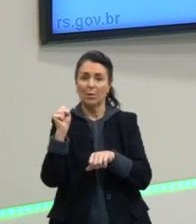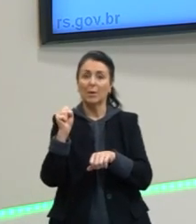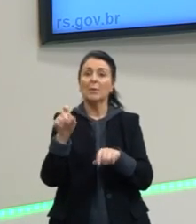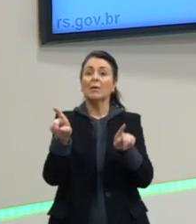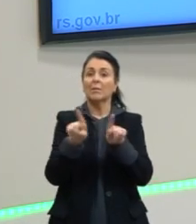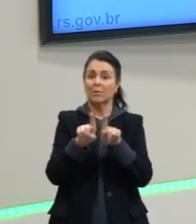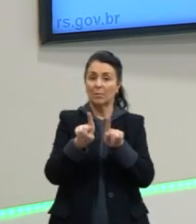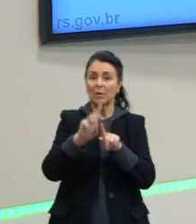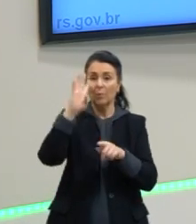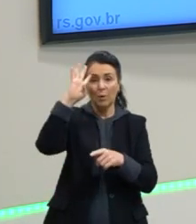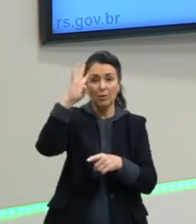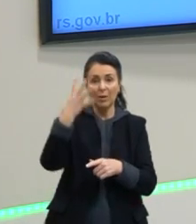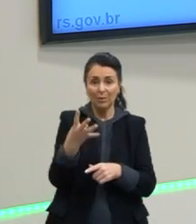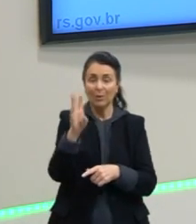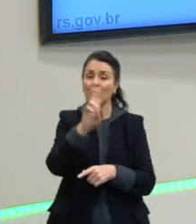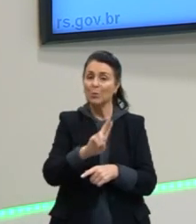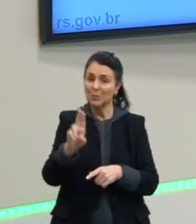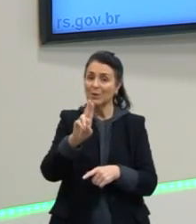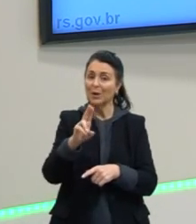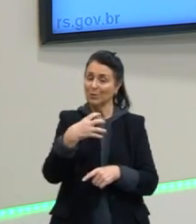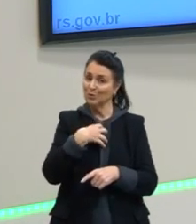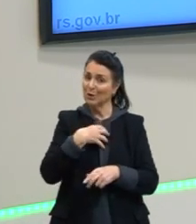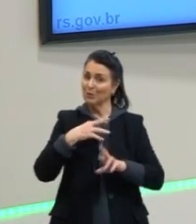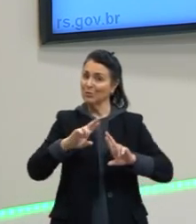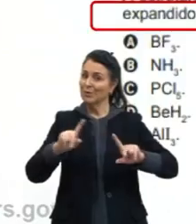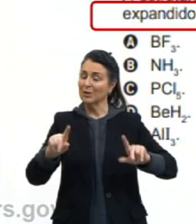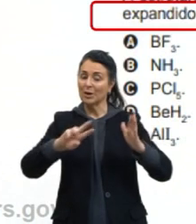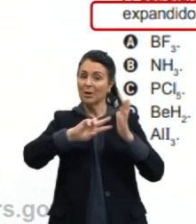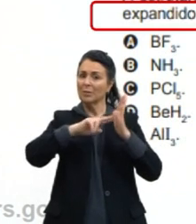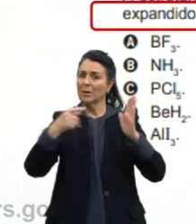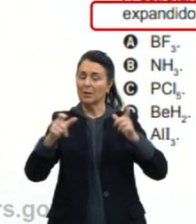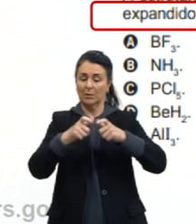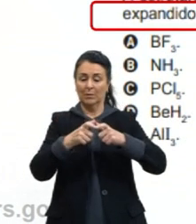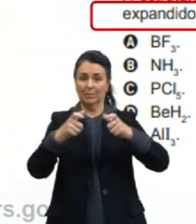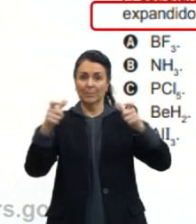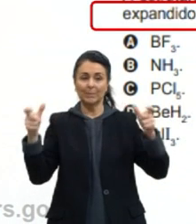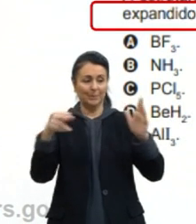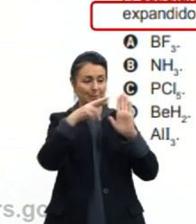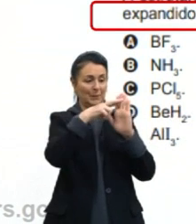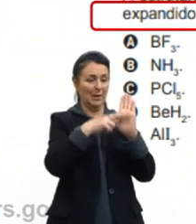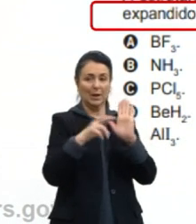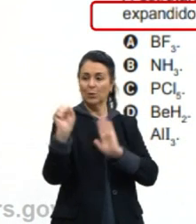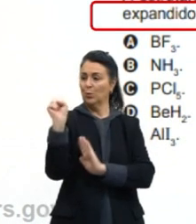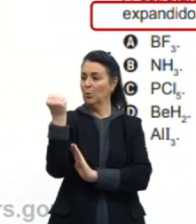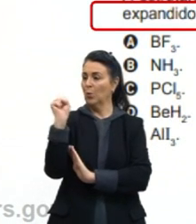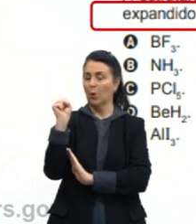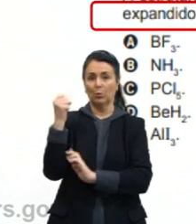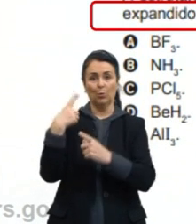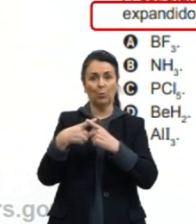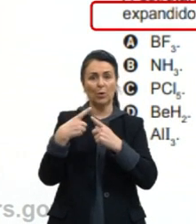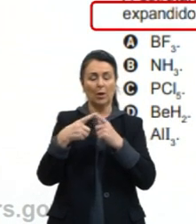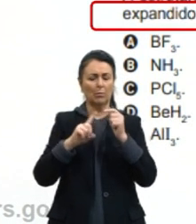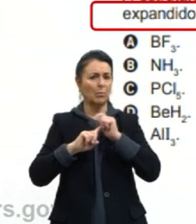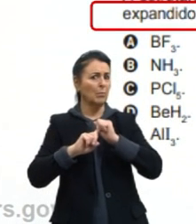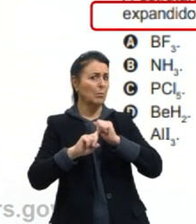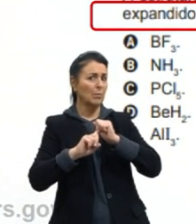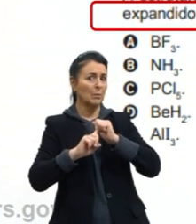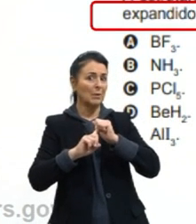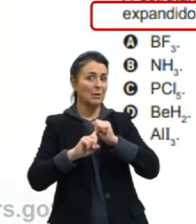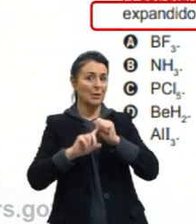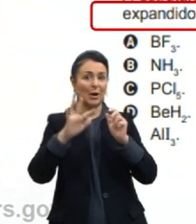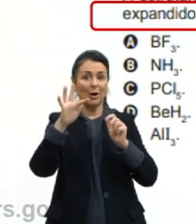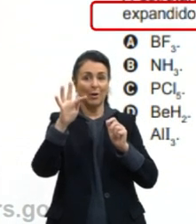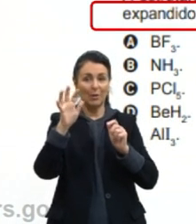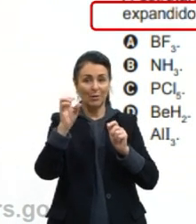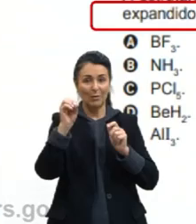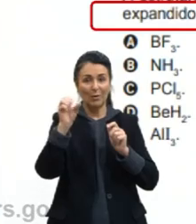dá para resolver dessa forma. Então, por interpretação, expansão à regra do octeto ocorre principalmente com fósforo e